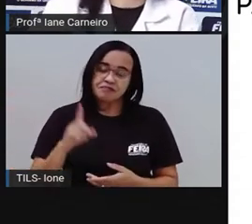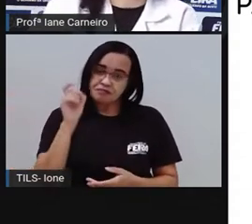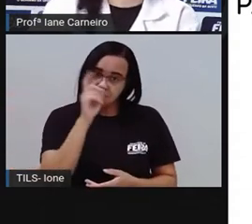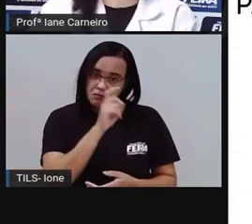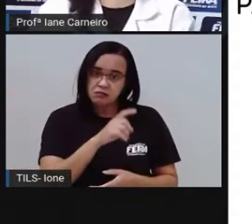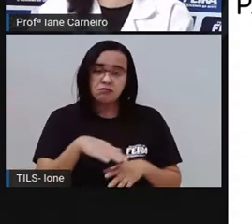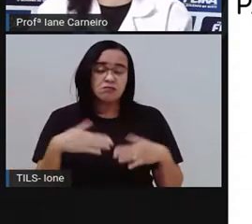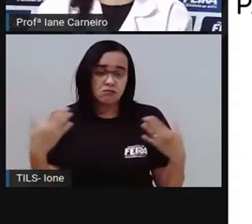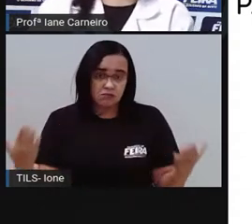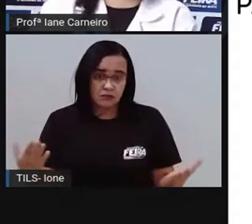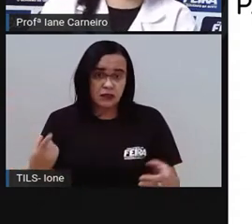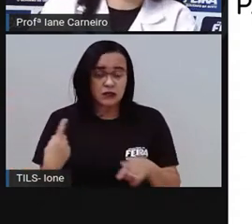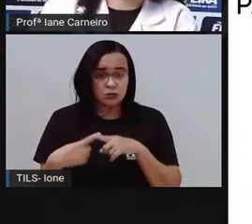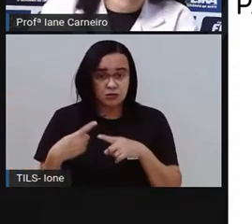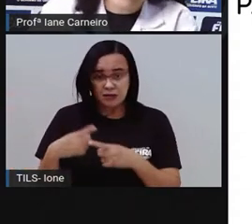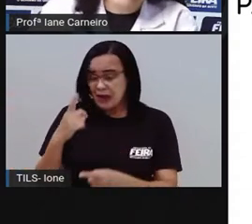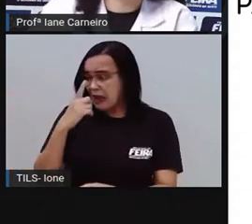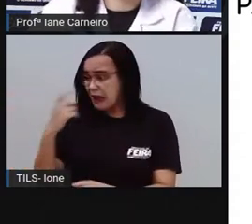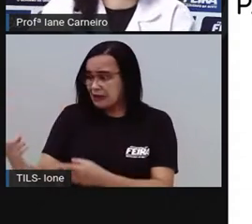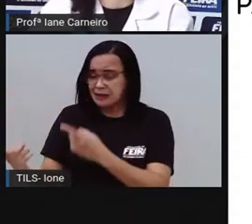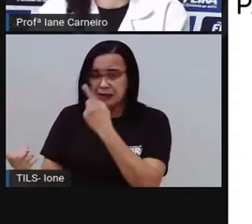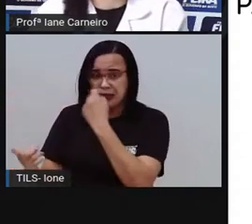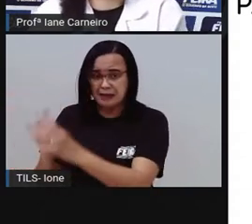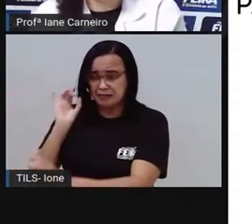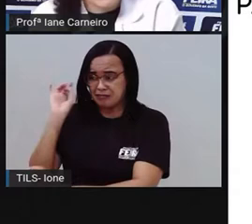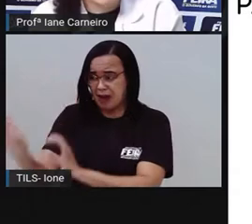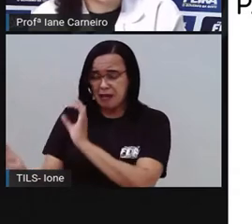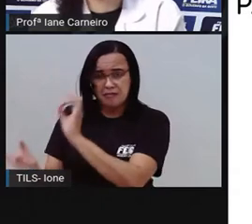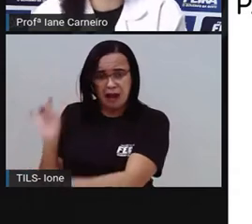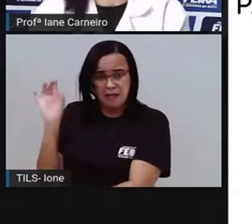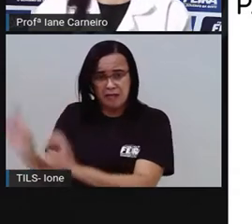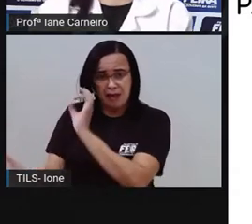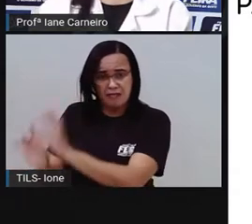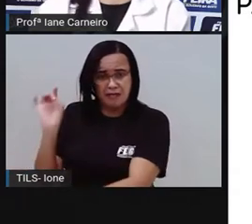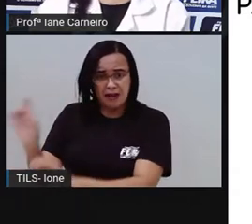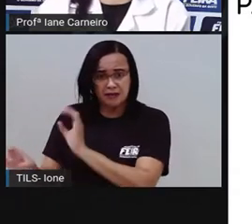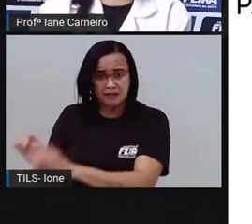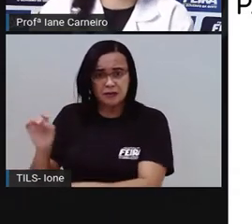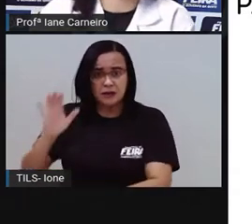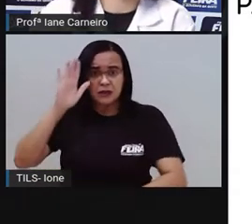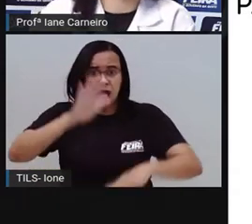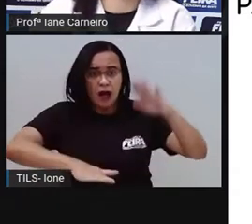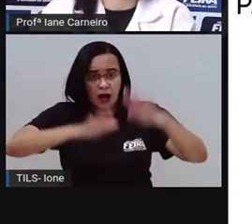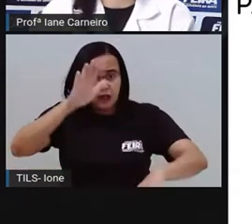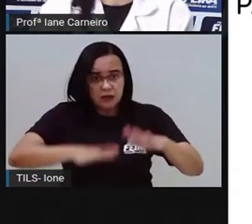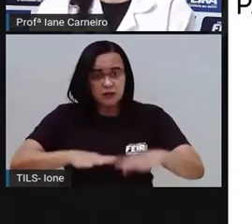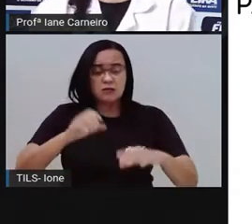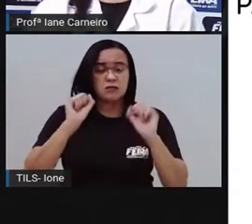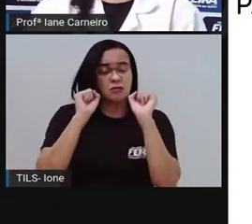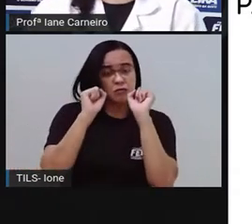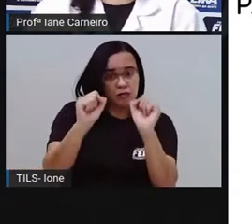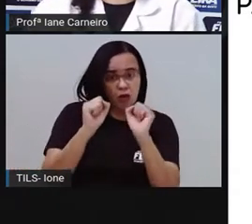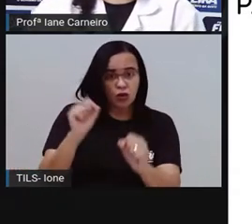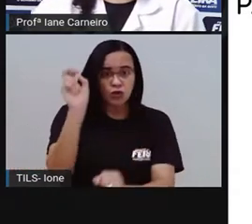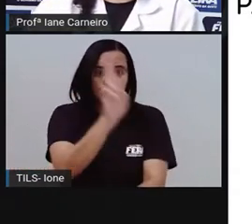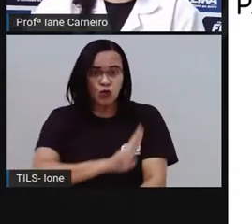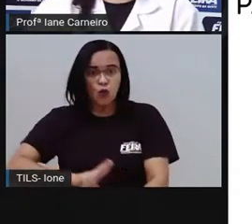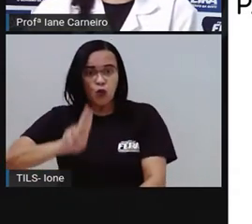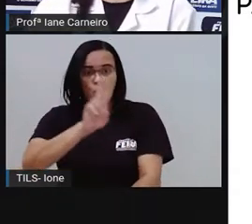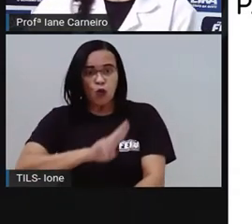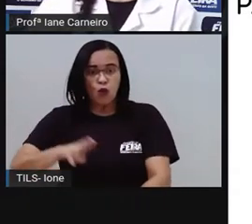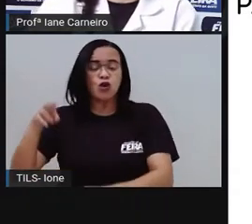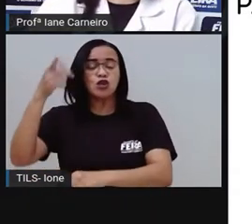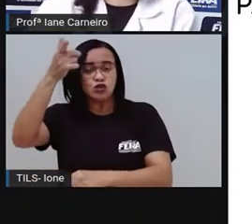Coisas que poderiam ser reaproveitadas, reutilizadas, recicladas, né? Então, nas aulas